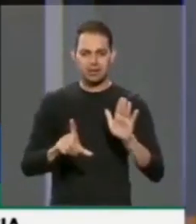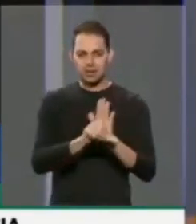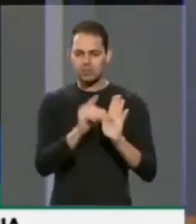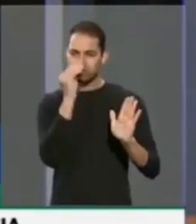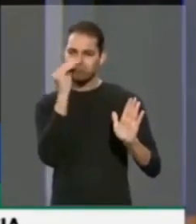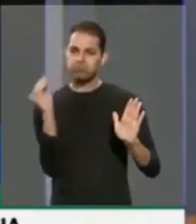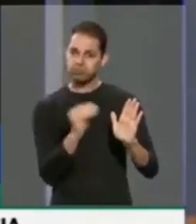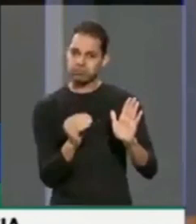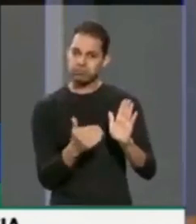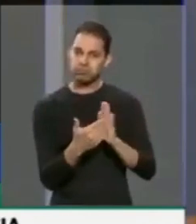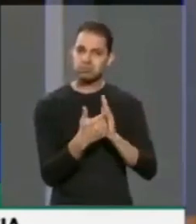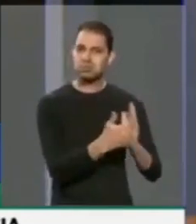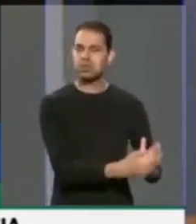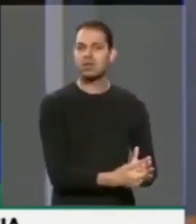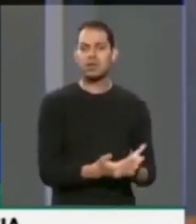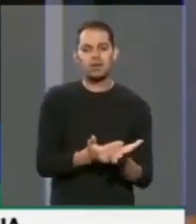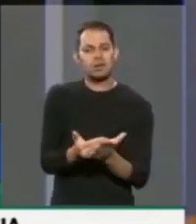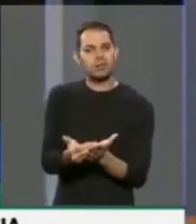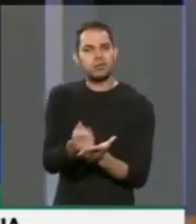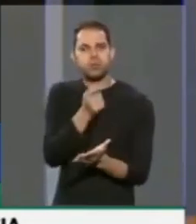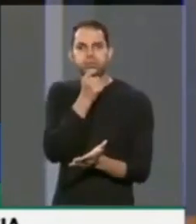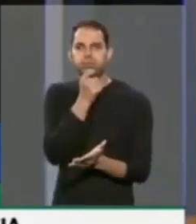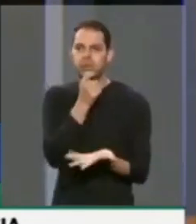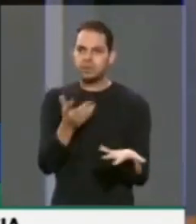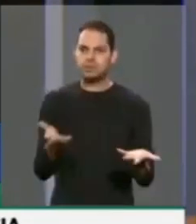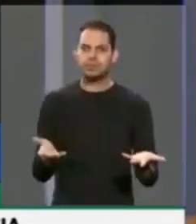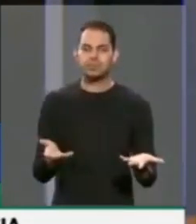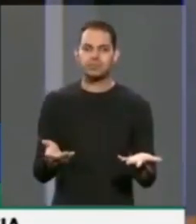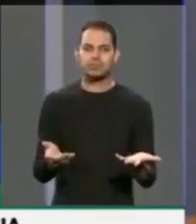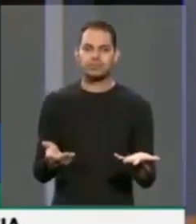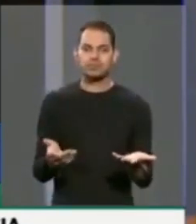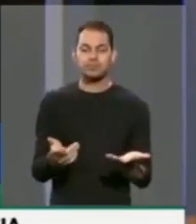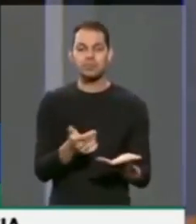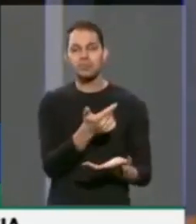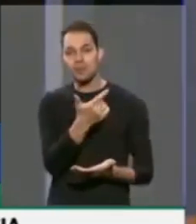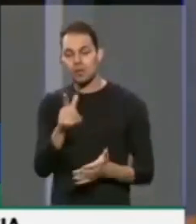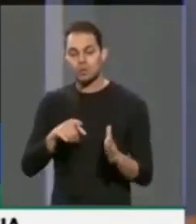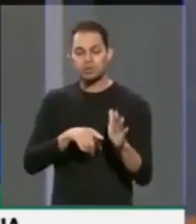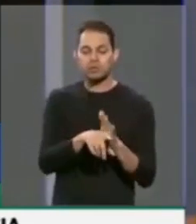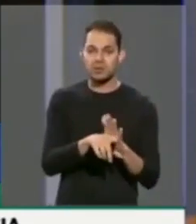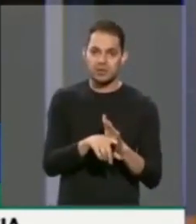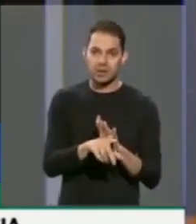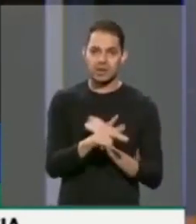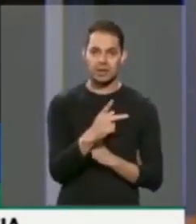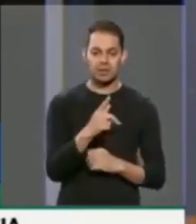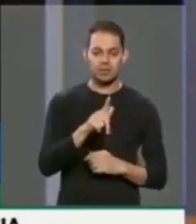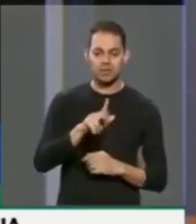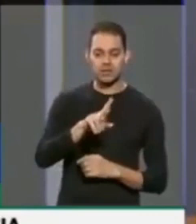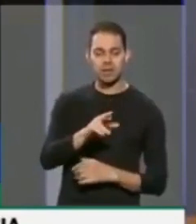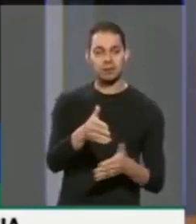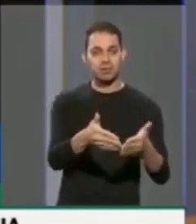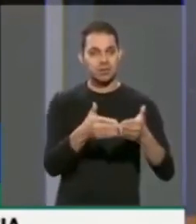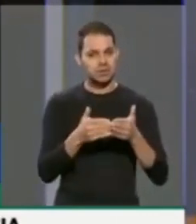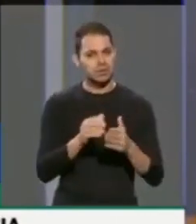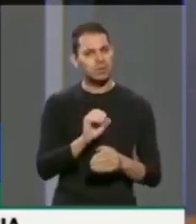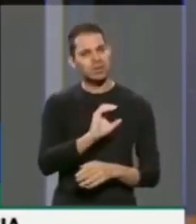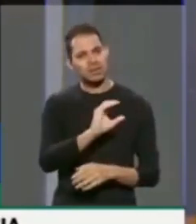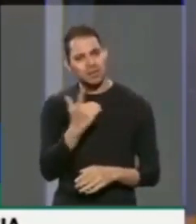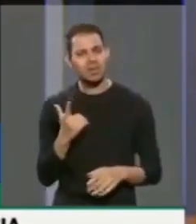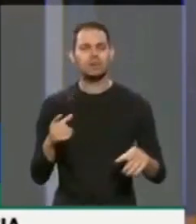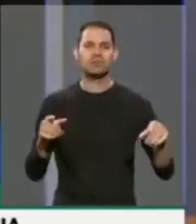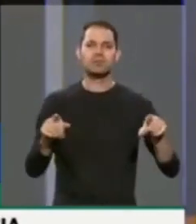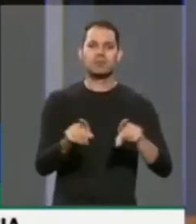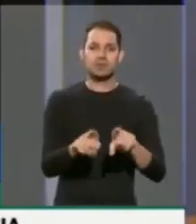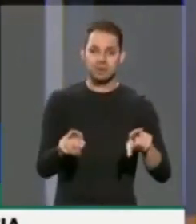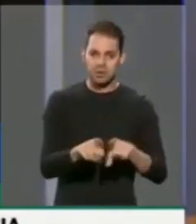desse inquérito, que, como disse, é natimorto. O outro inquérito, que foi a pedido da PGR, é óbvio que